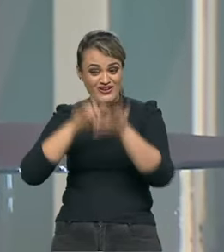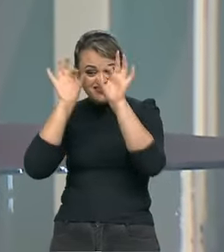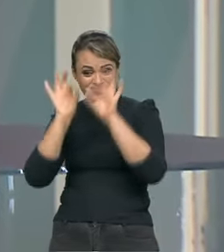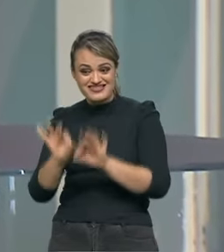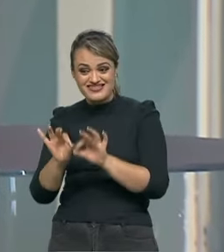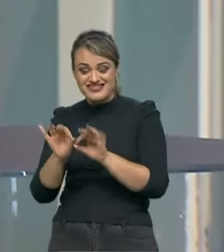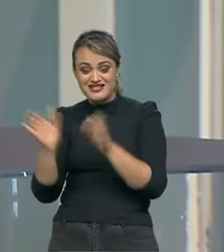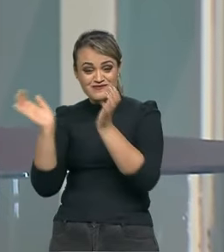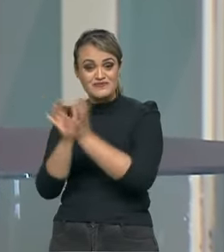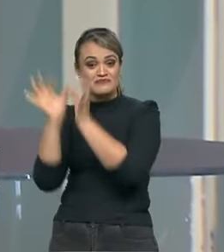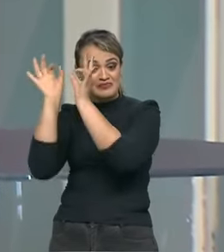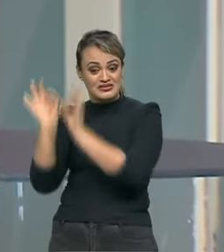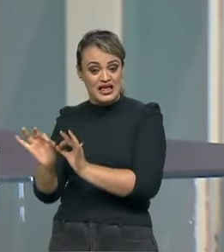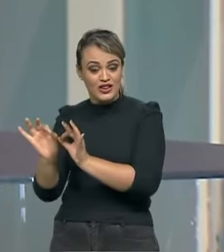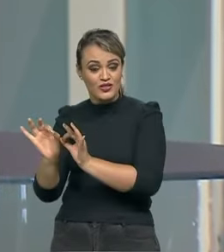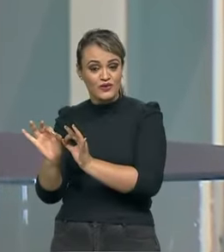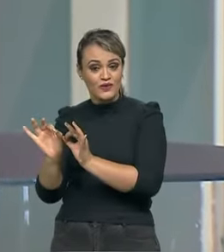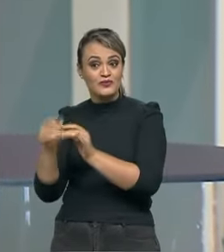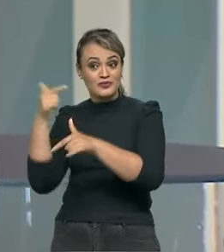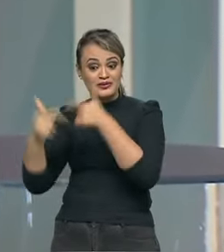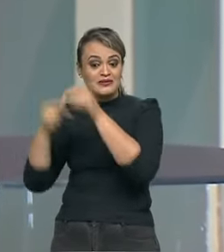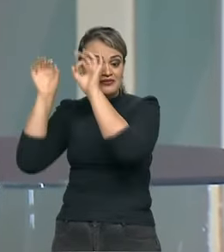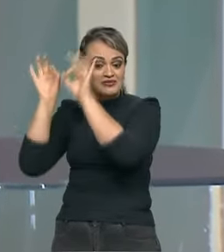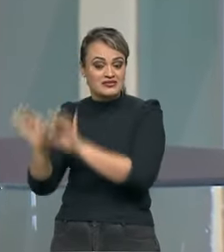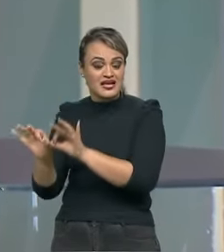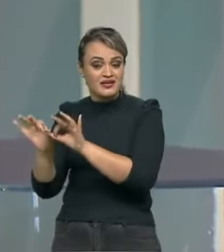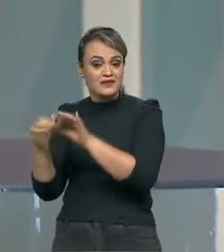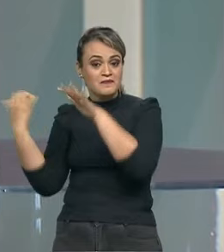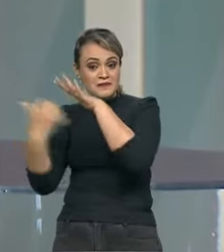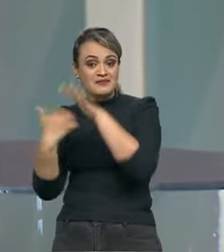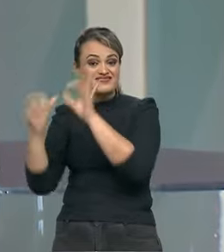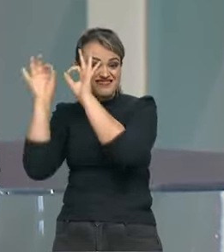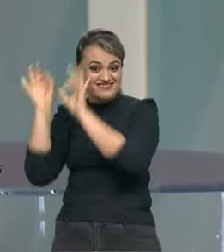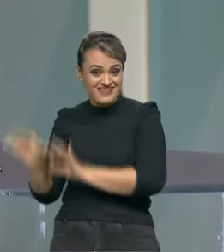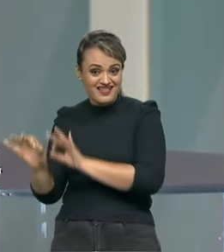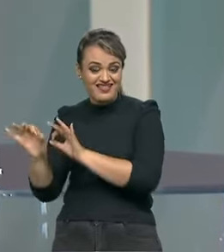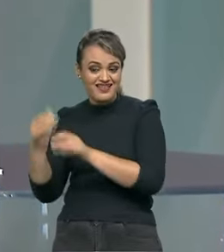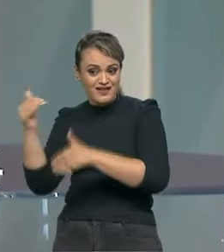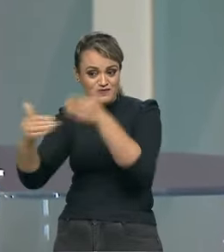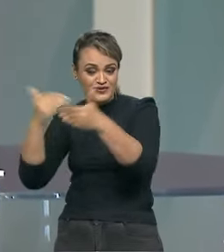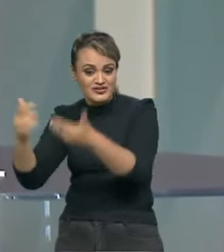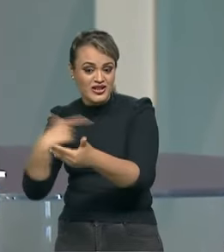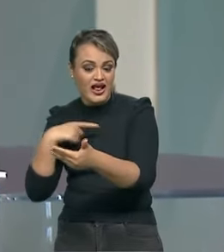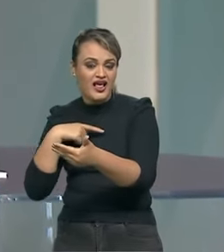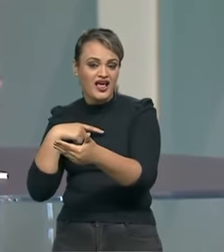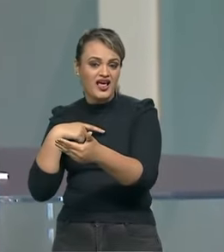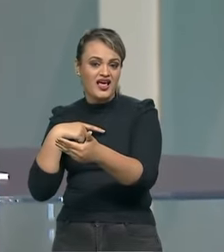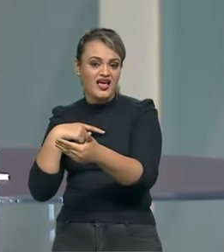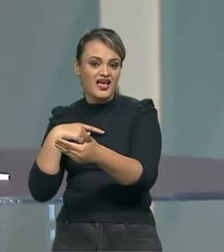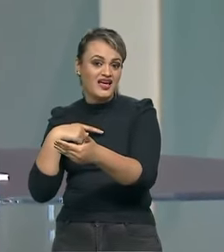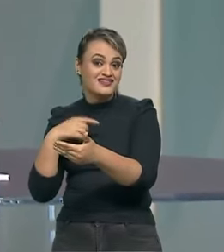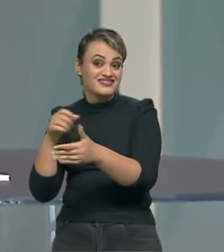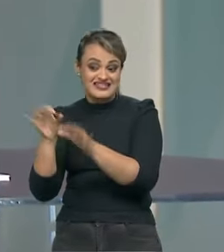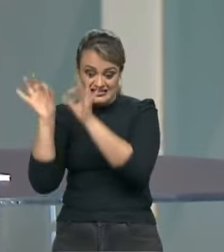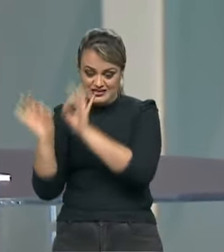no time certo, ou no emprego certo, ou na companhia que vá para frente, você, às vezes,